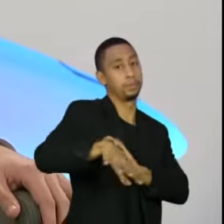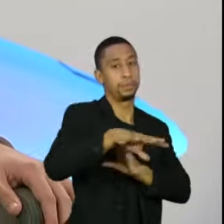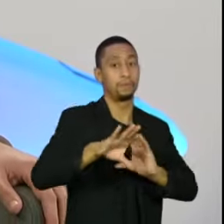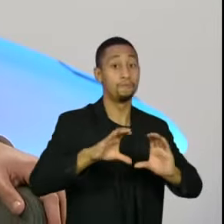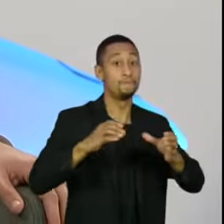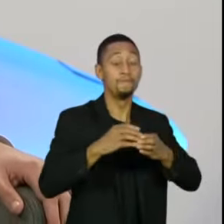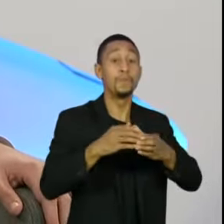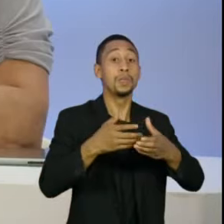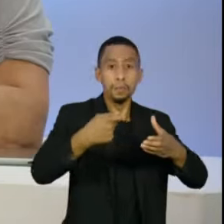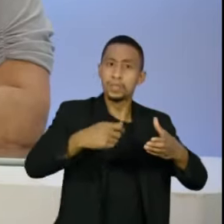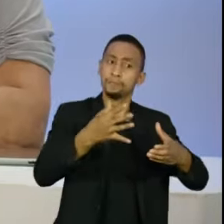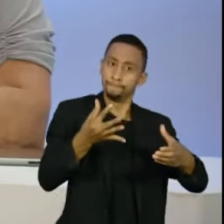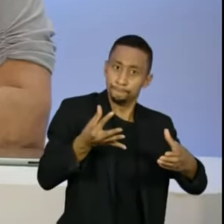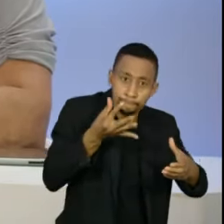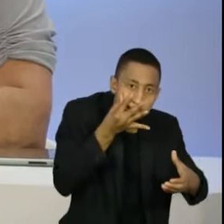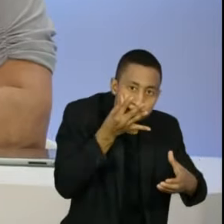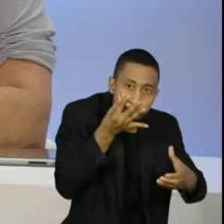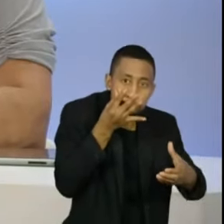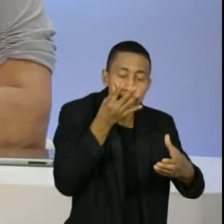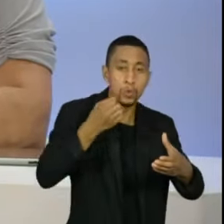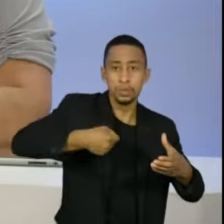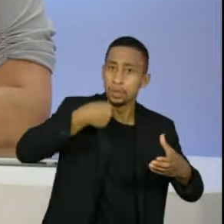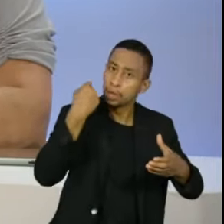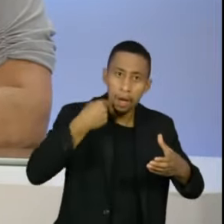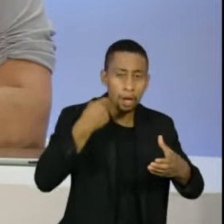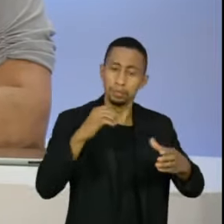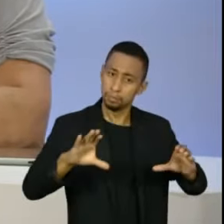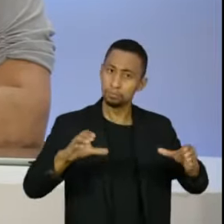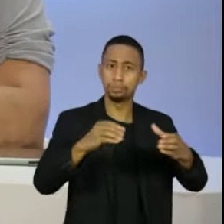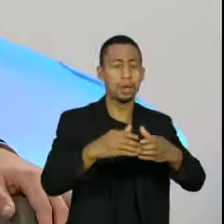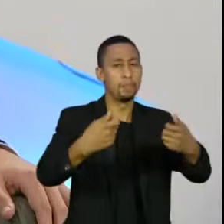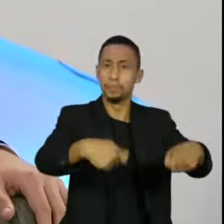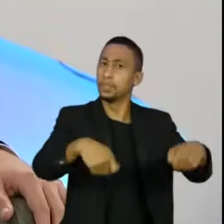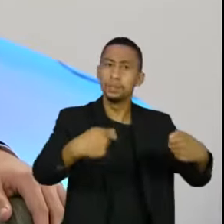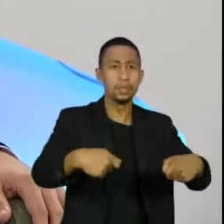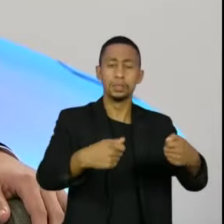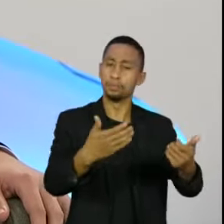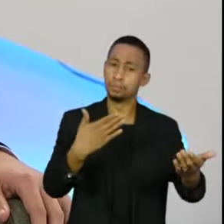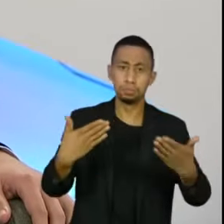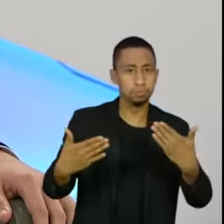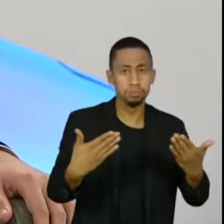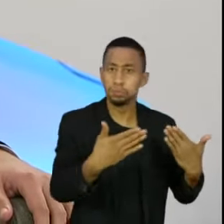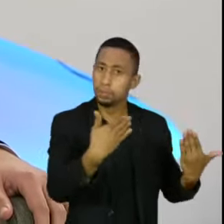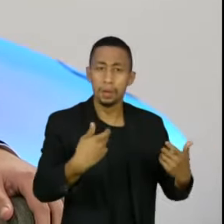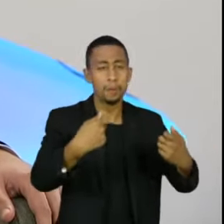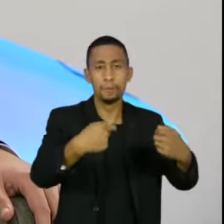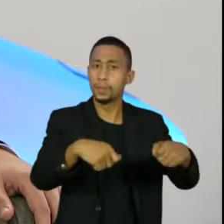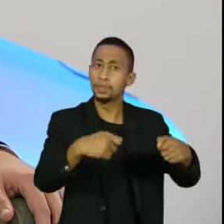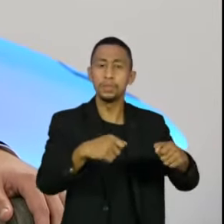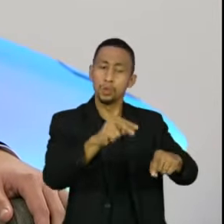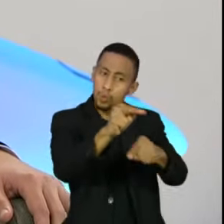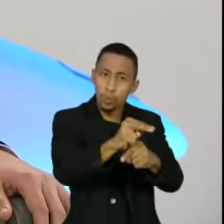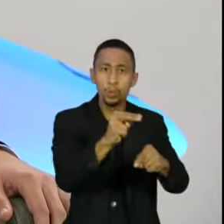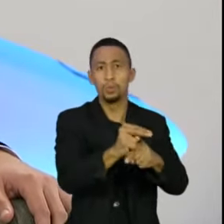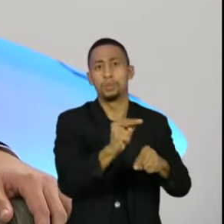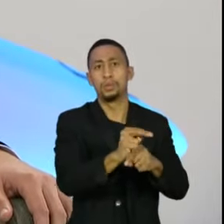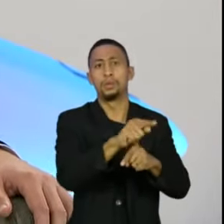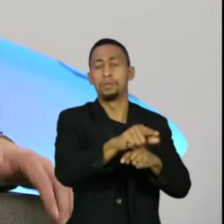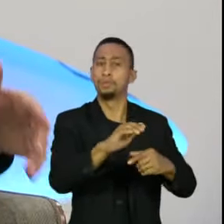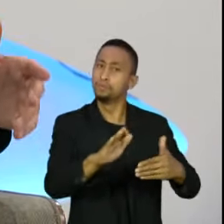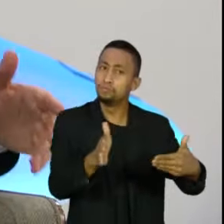sua presença ou da presença dos senadores que acompanham o Conselho de Ética, em razão das matérias ali tratadas, que tem que ter um certo zelo, sim, na